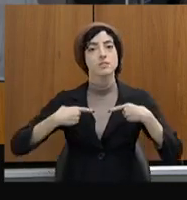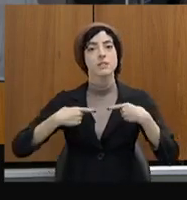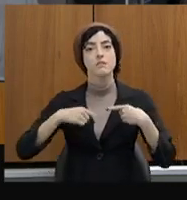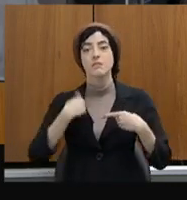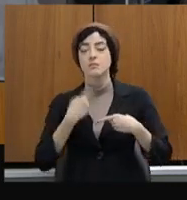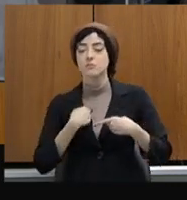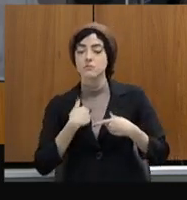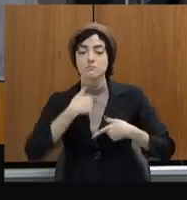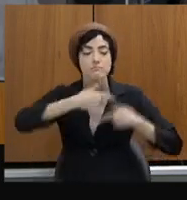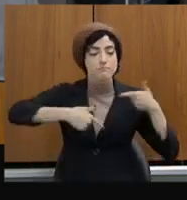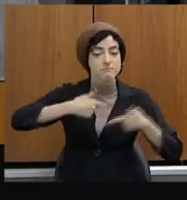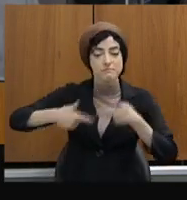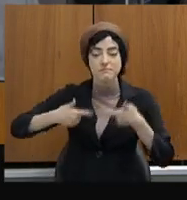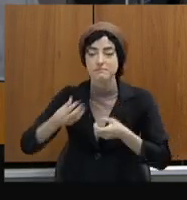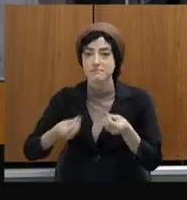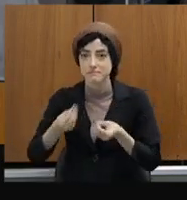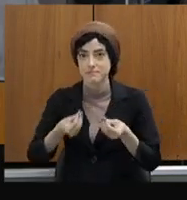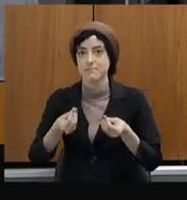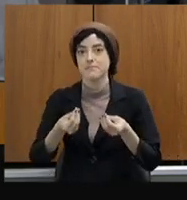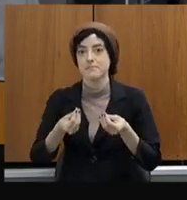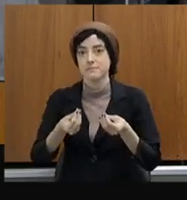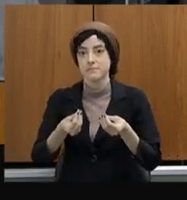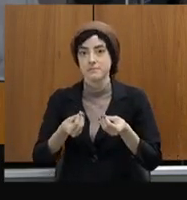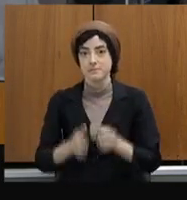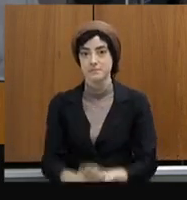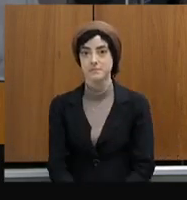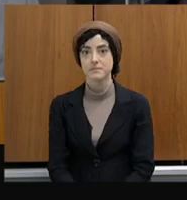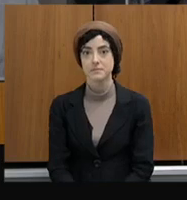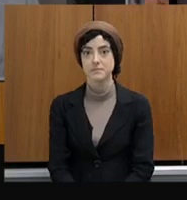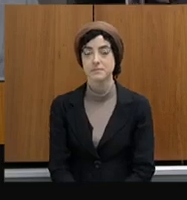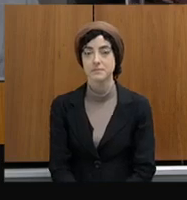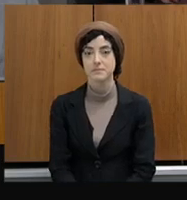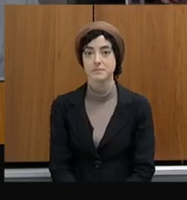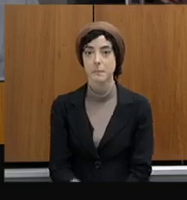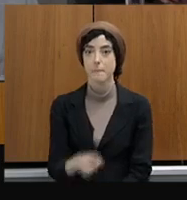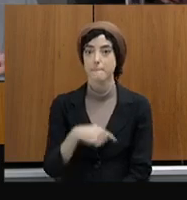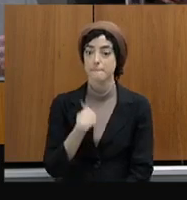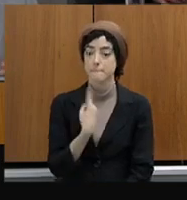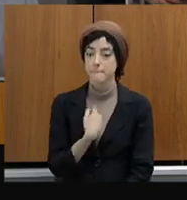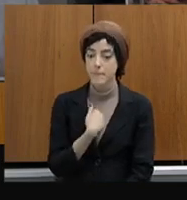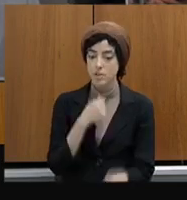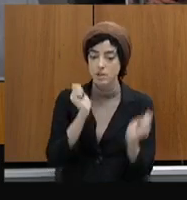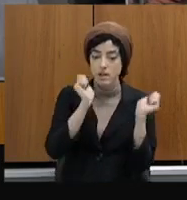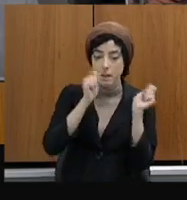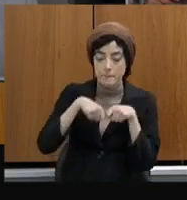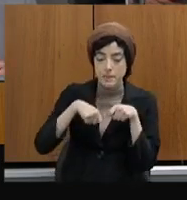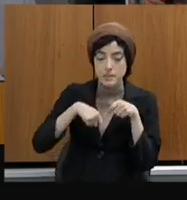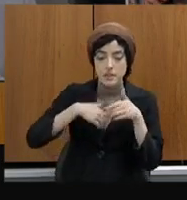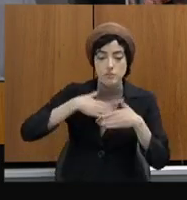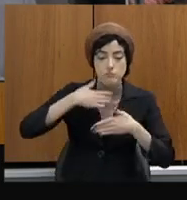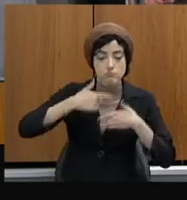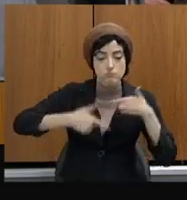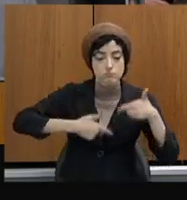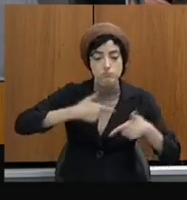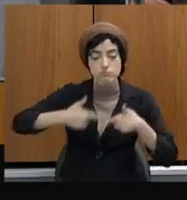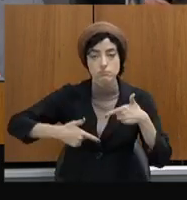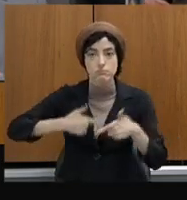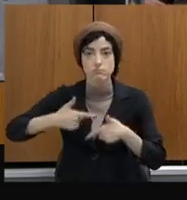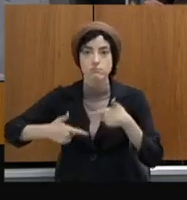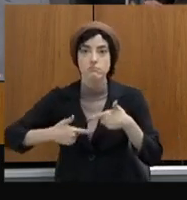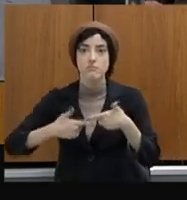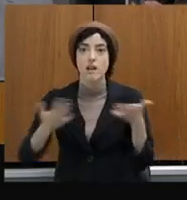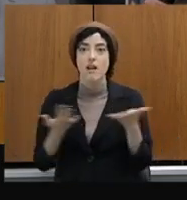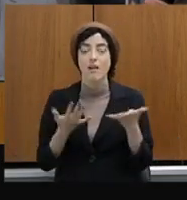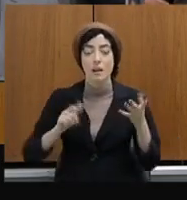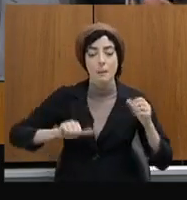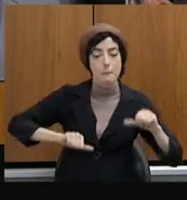execução. e a nossa capacidade de execução, comprovadamente, numericamente, ela tem melhorado e estamos